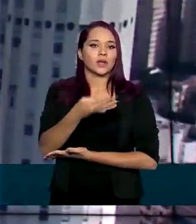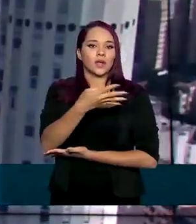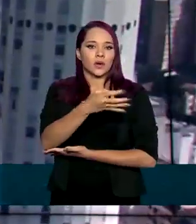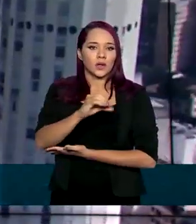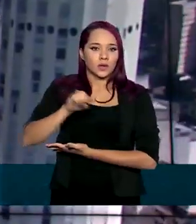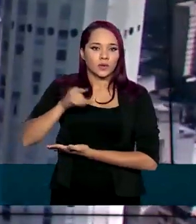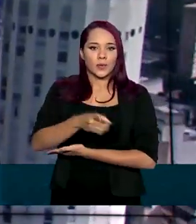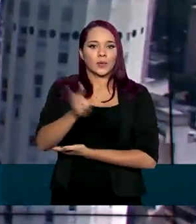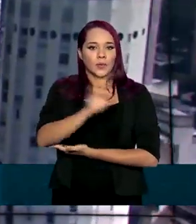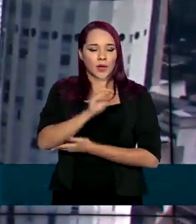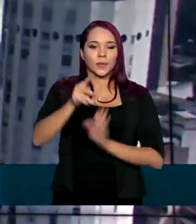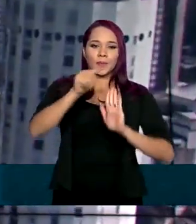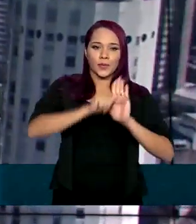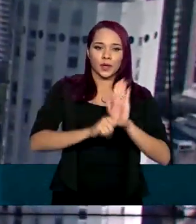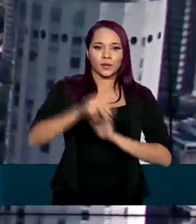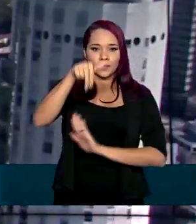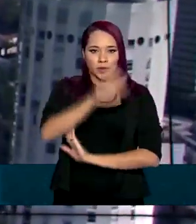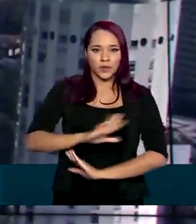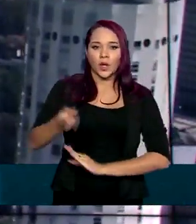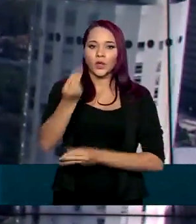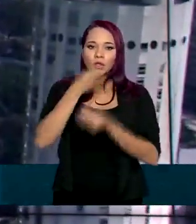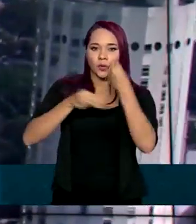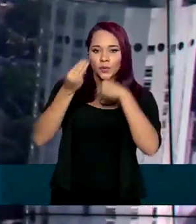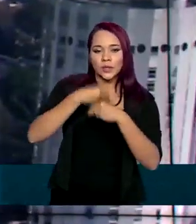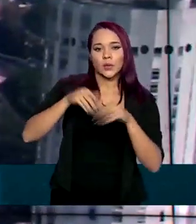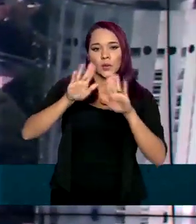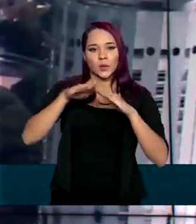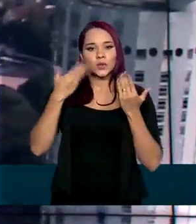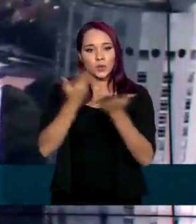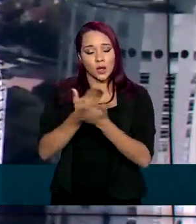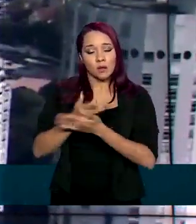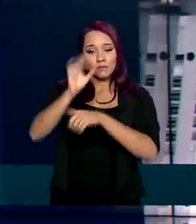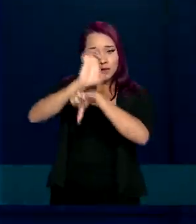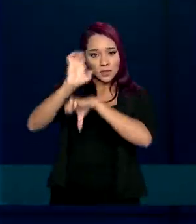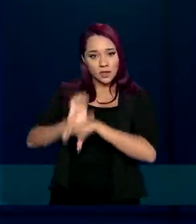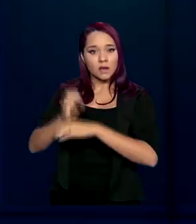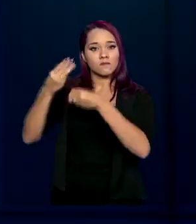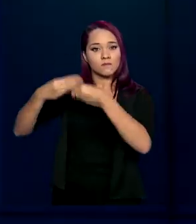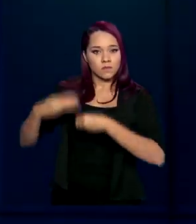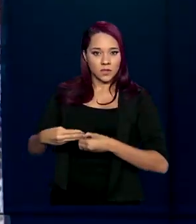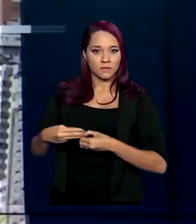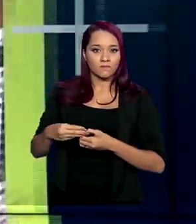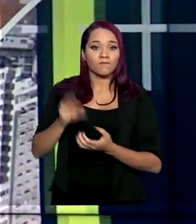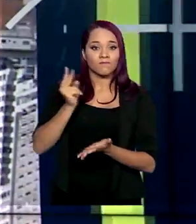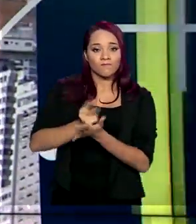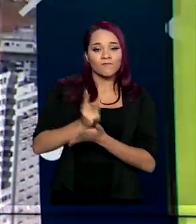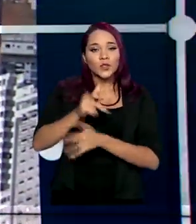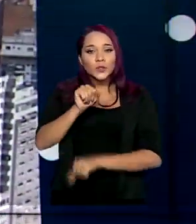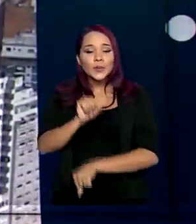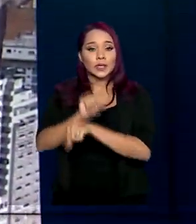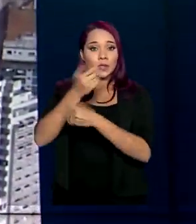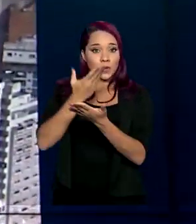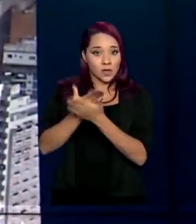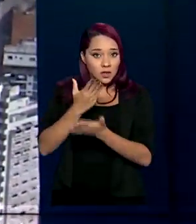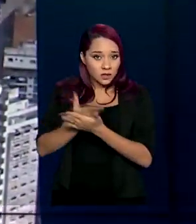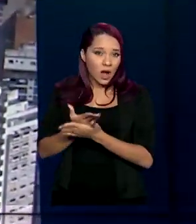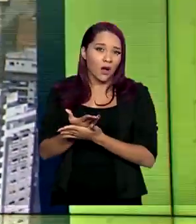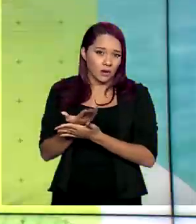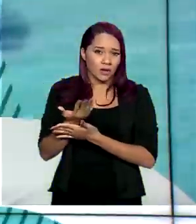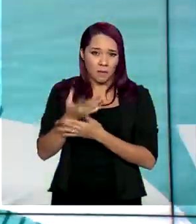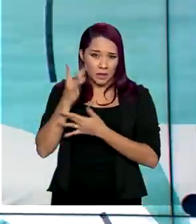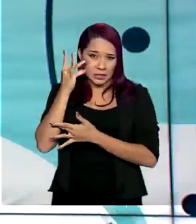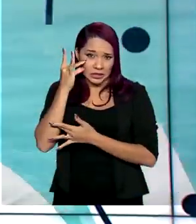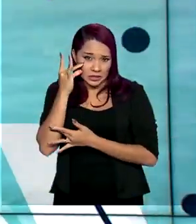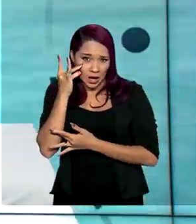do Programa Nacional de Alimentação Escolar para Estados e Municípios. Mesmo com a suspensão das aulas presenciais